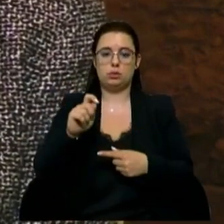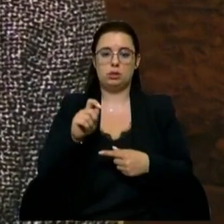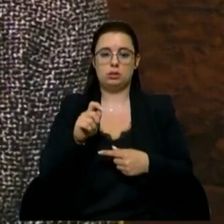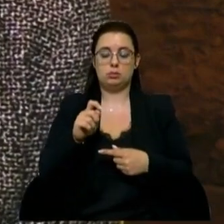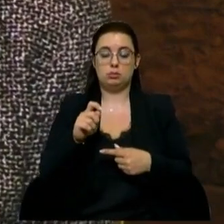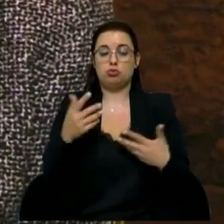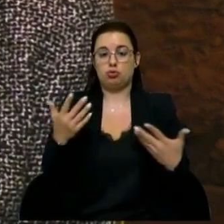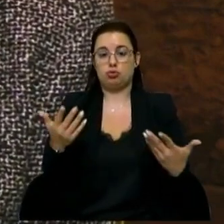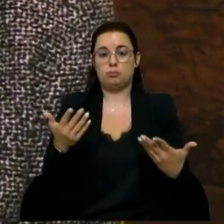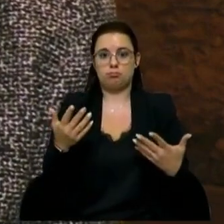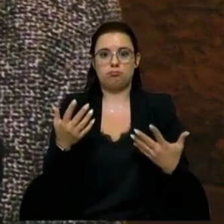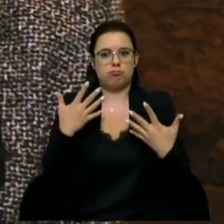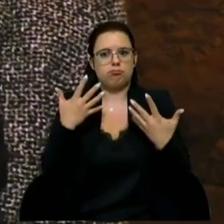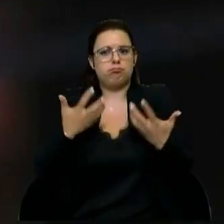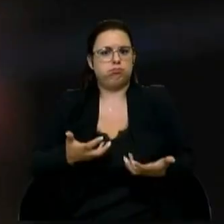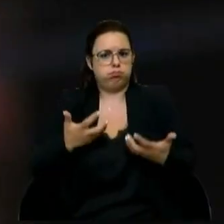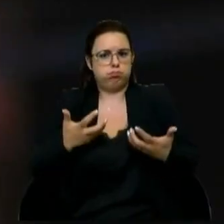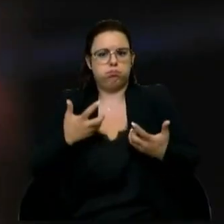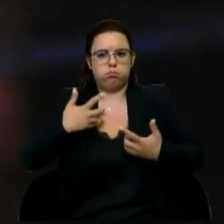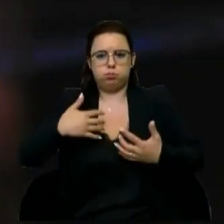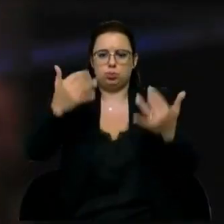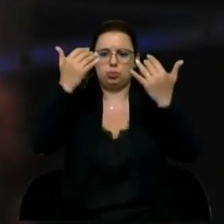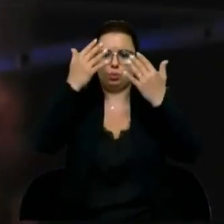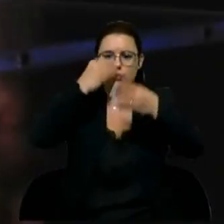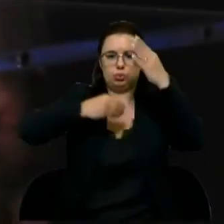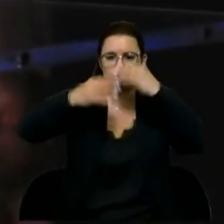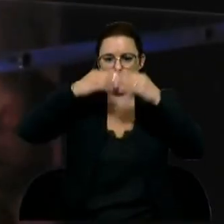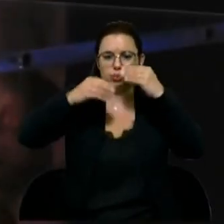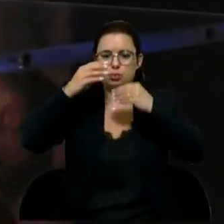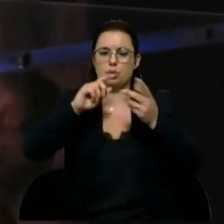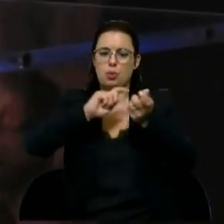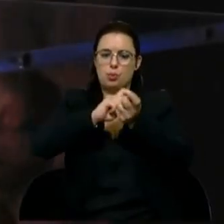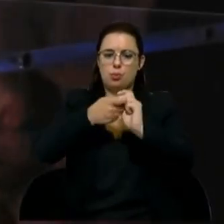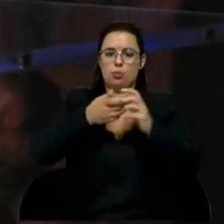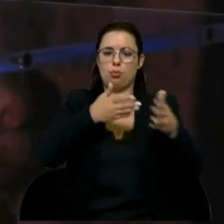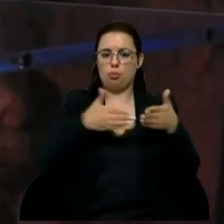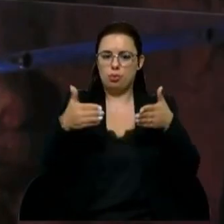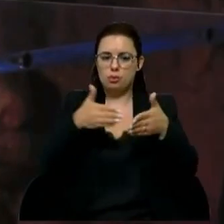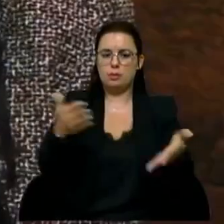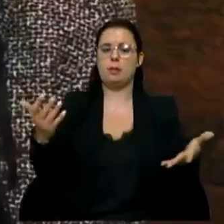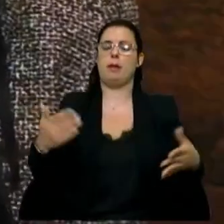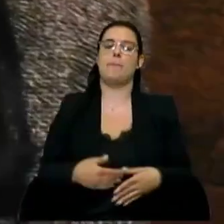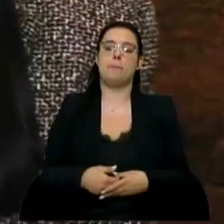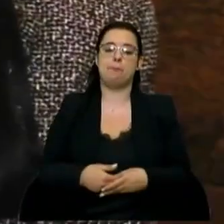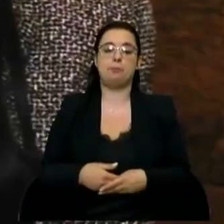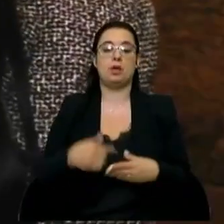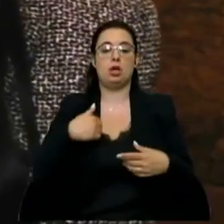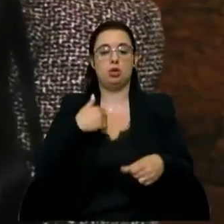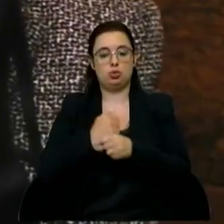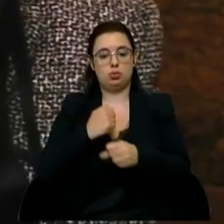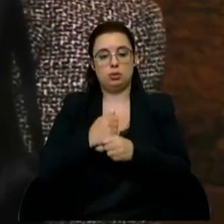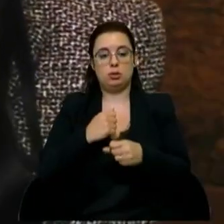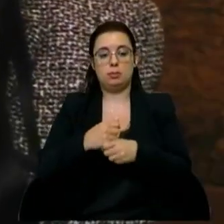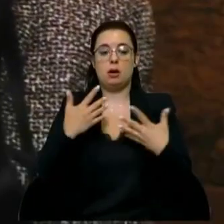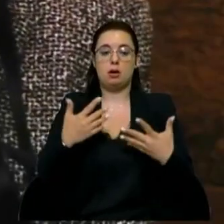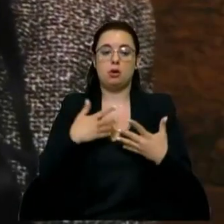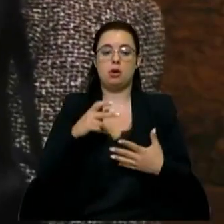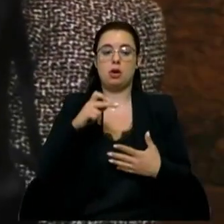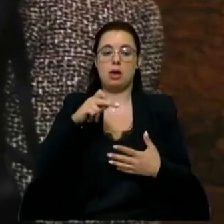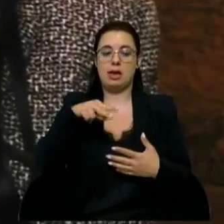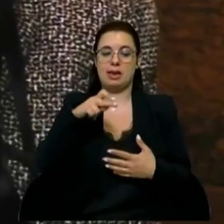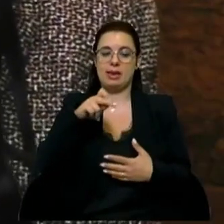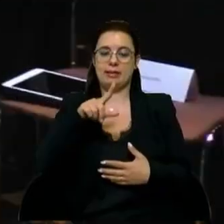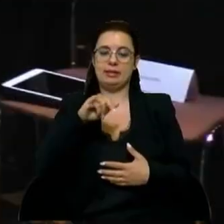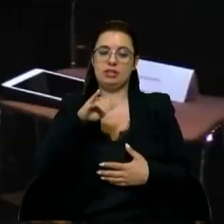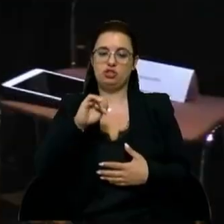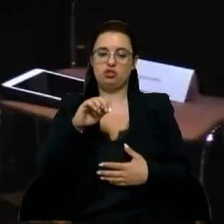intensivos a nível de mudar de carreira. Estou a trabalhar como analista funcional, nem entra,